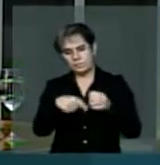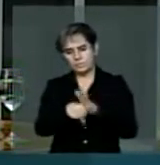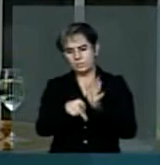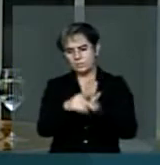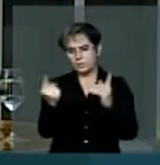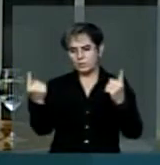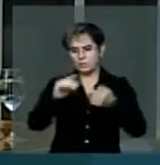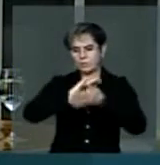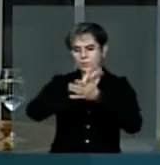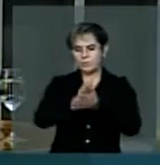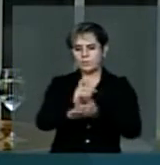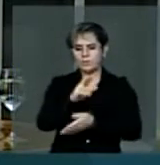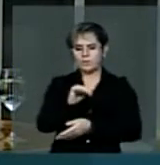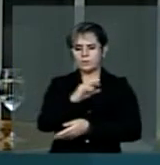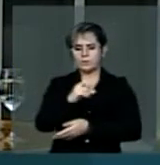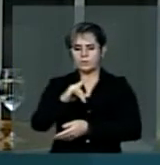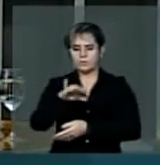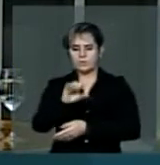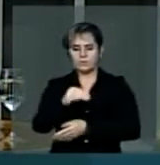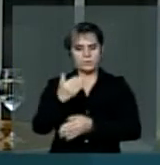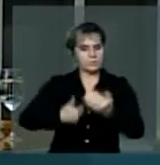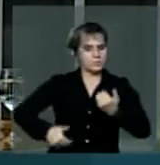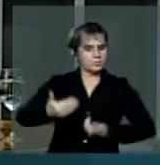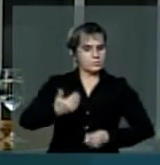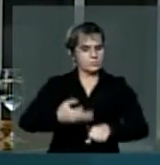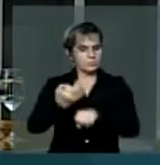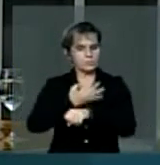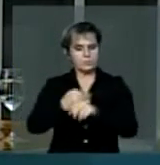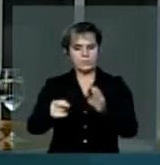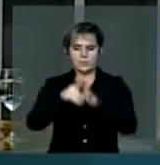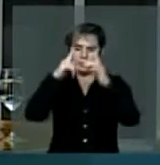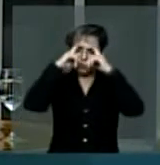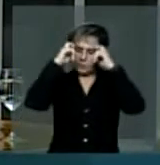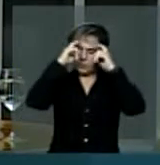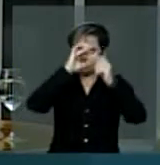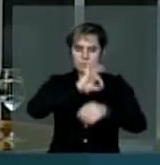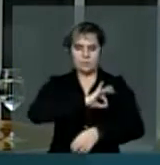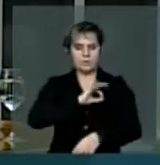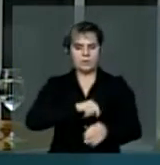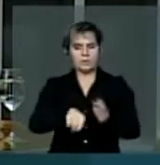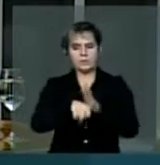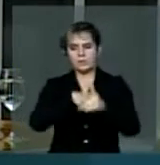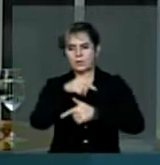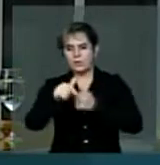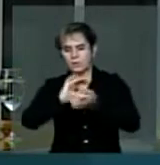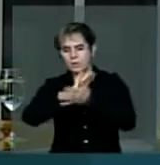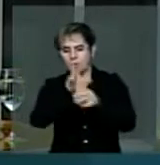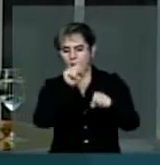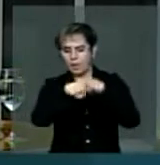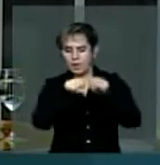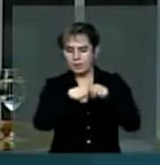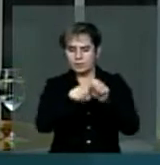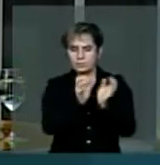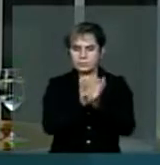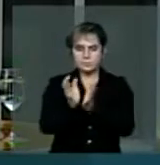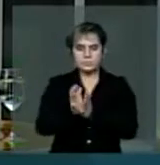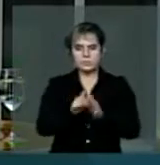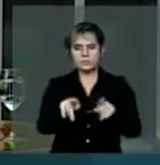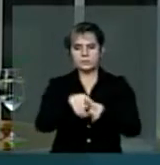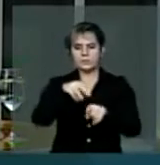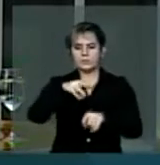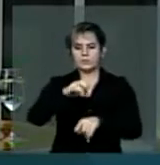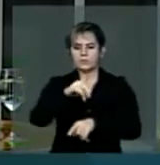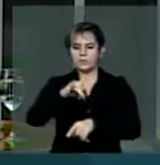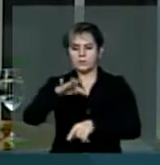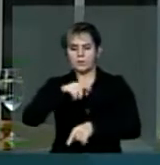racismo, à tortura, à violência policial, as ações dos grupos de extermínio e das milícias